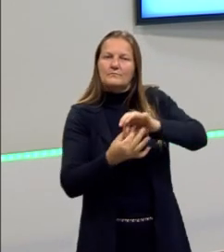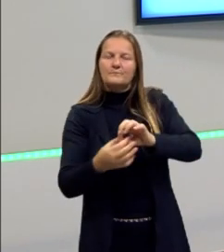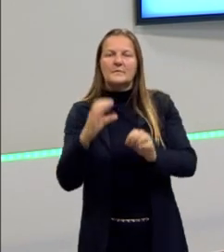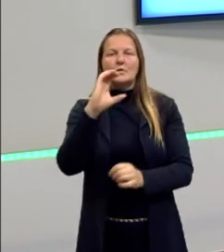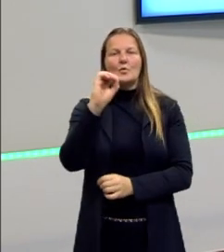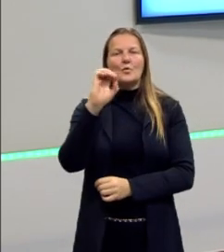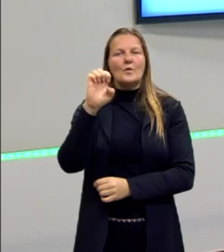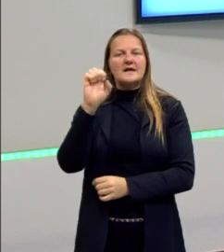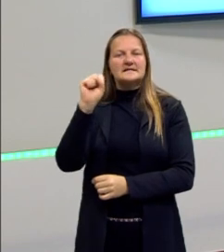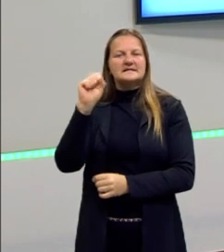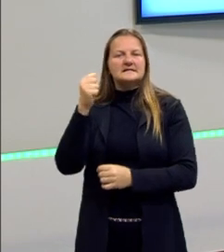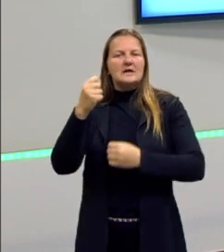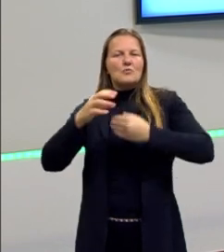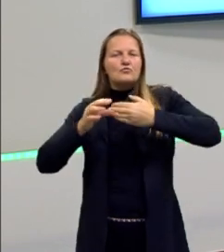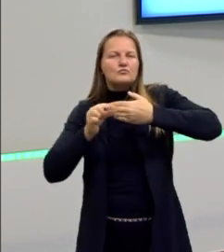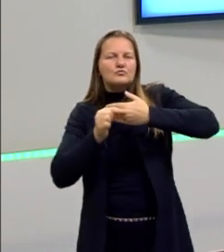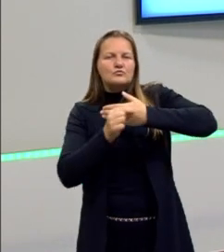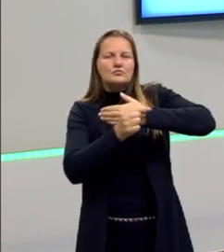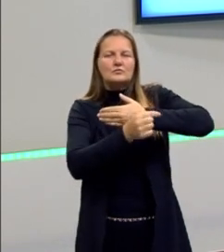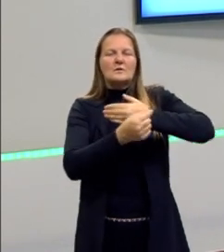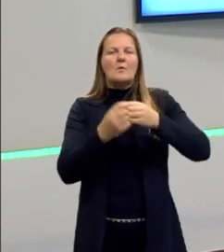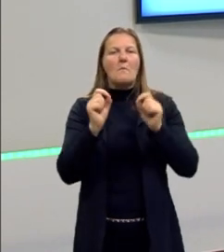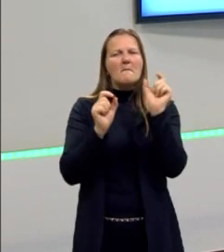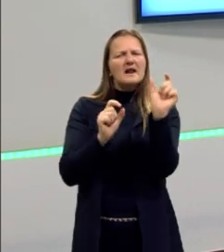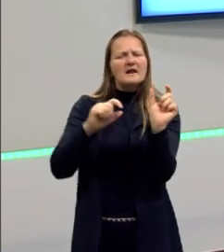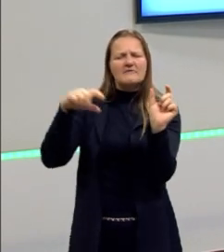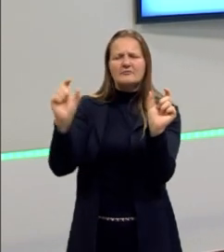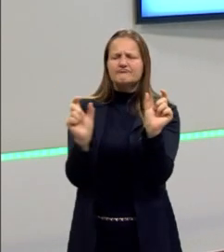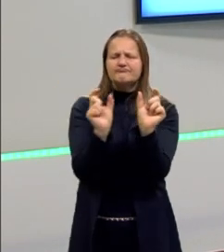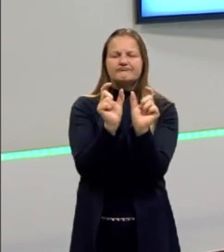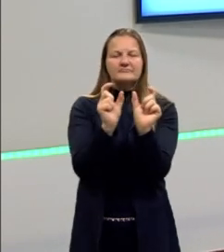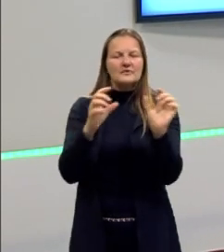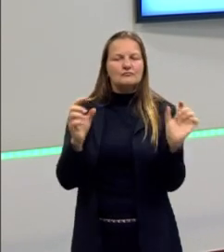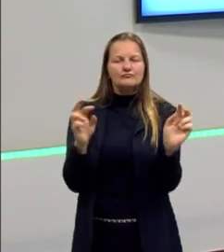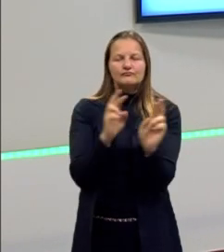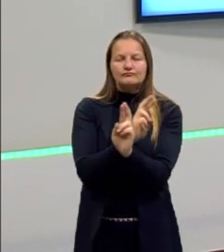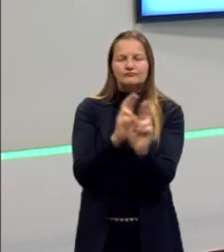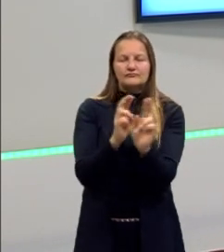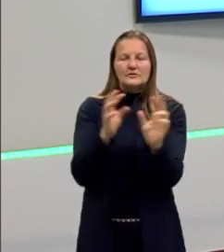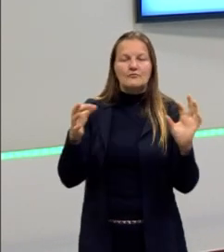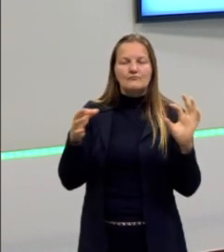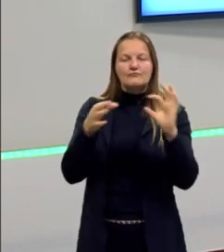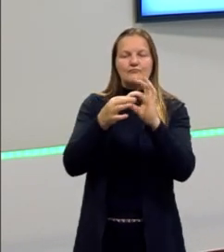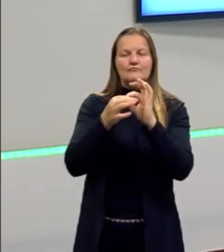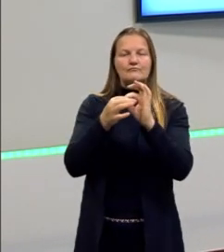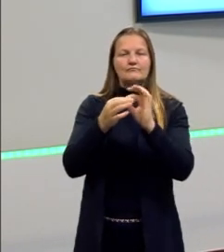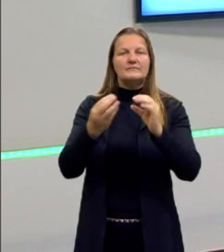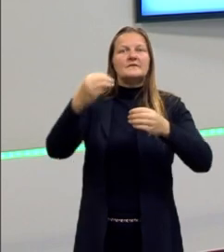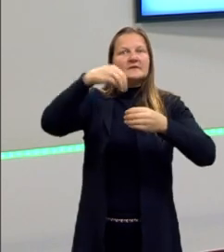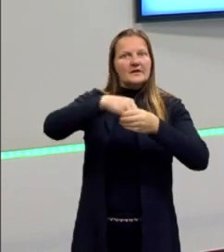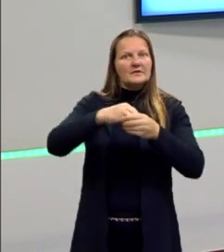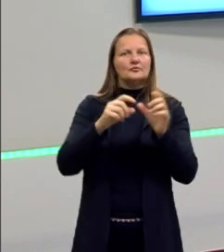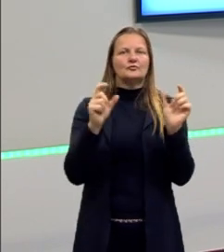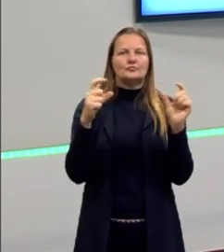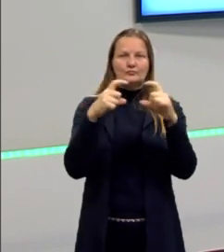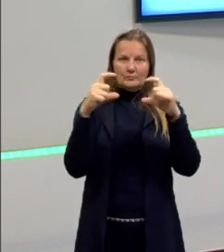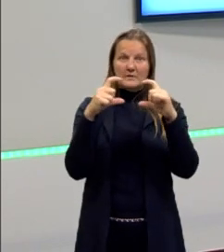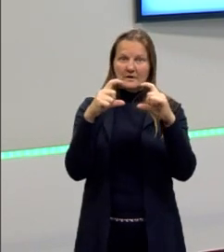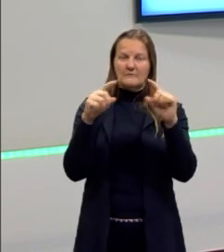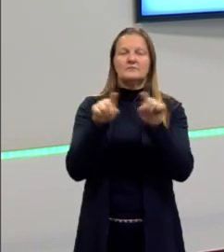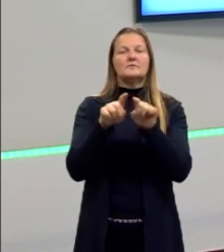elementos, as palavras que eu uso para estabelecer essa conexão dentro do parágrafo